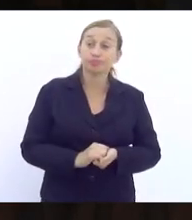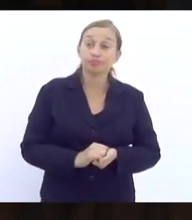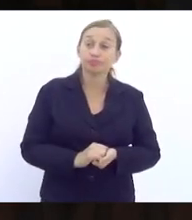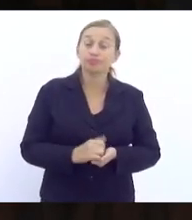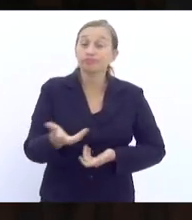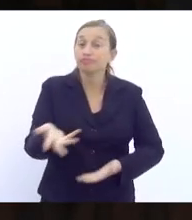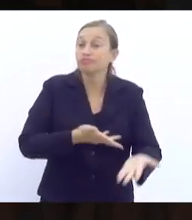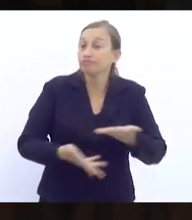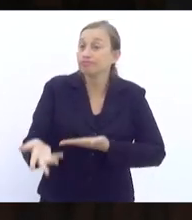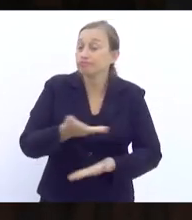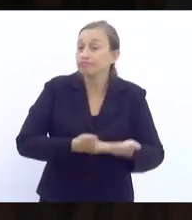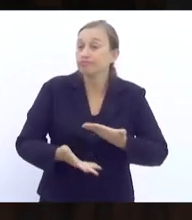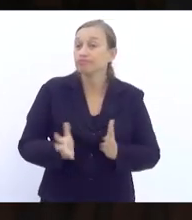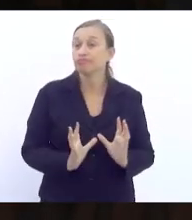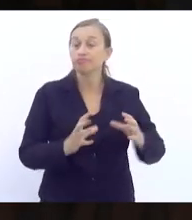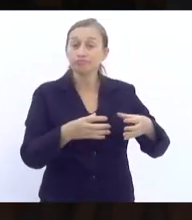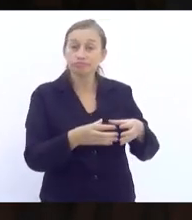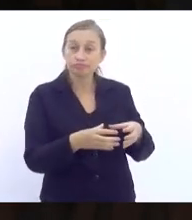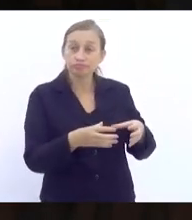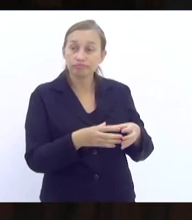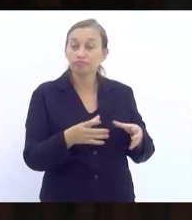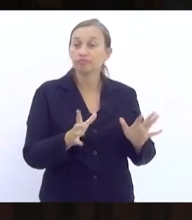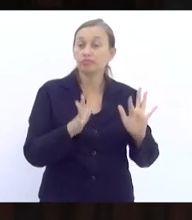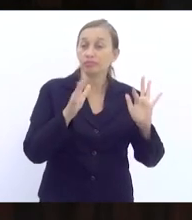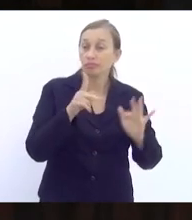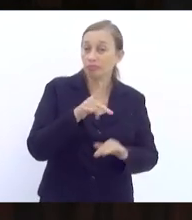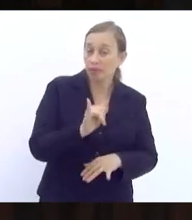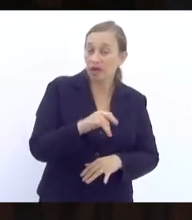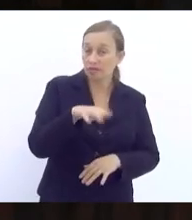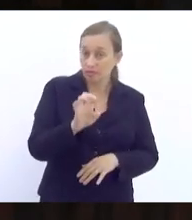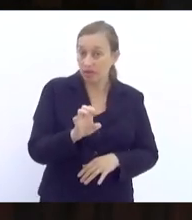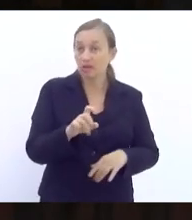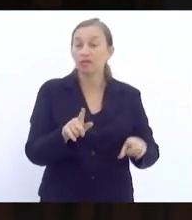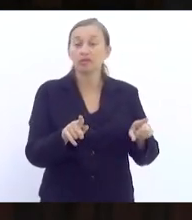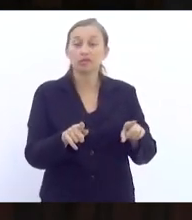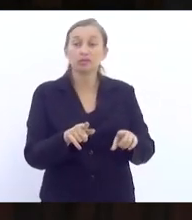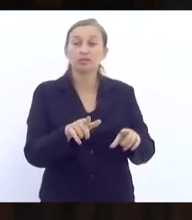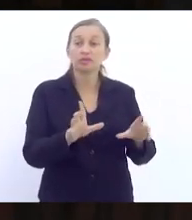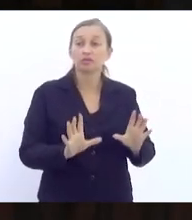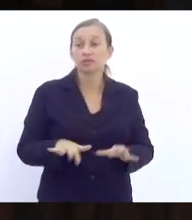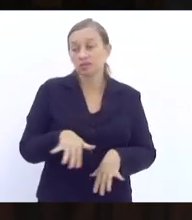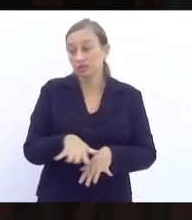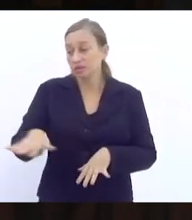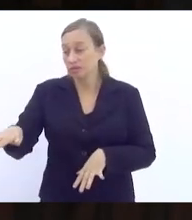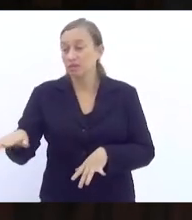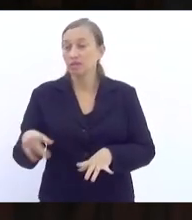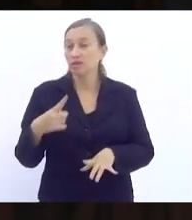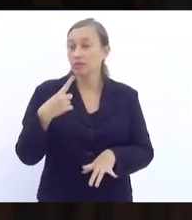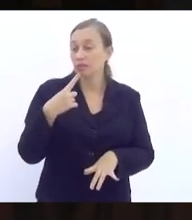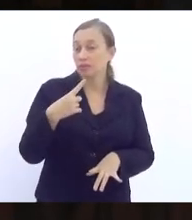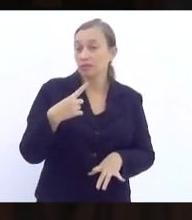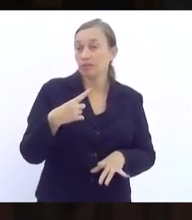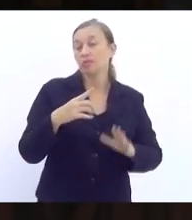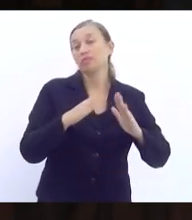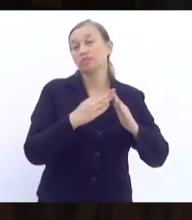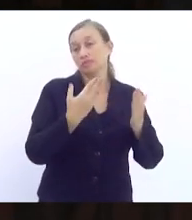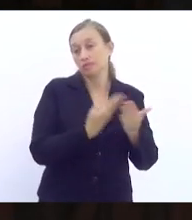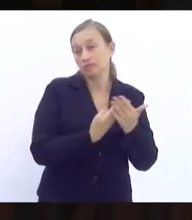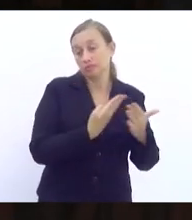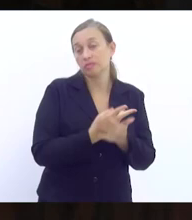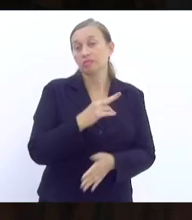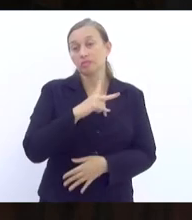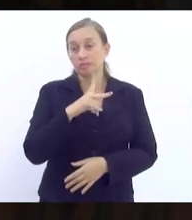participação da comunidade, dos pais e da comunidade também nas próprias unidades escolares